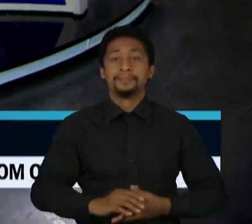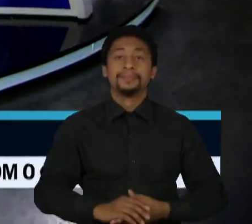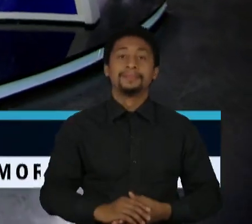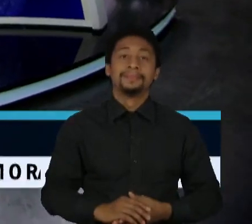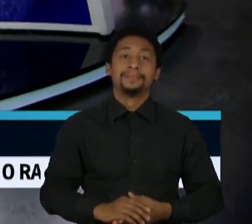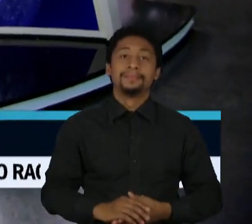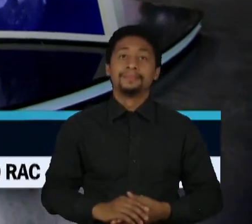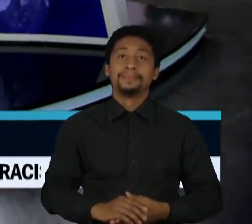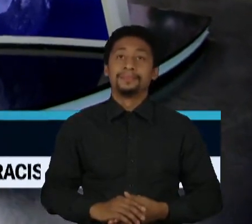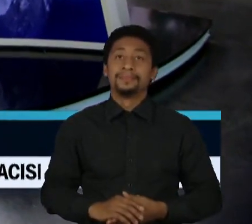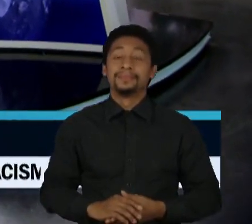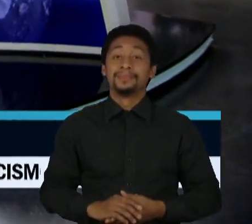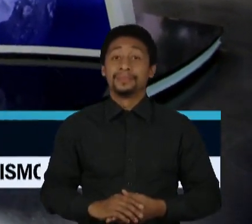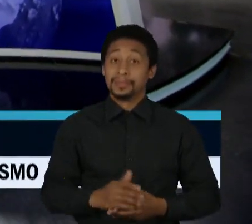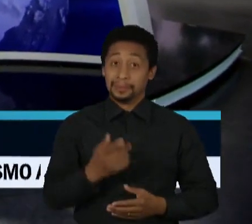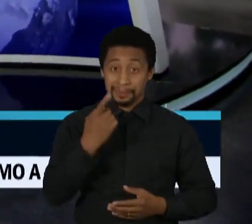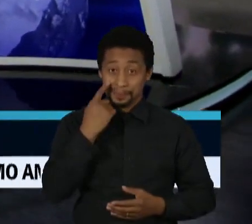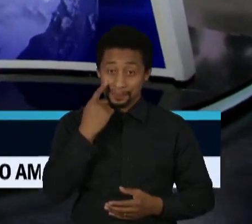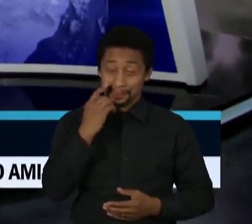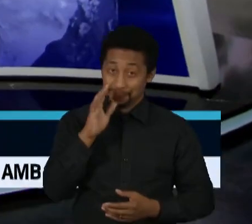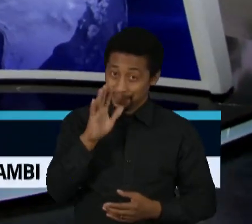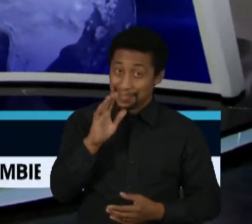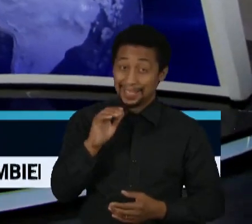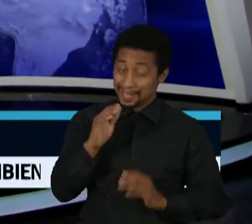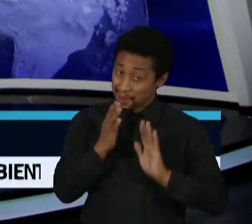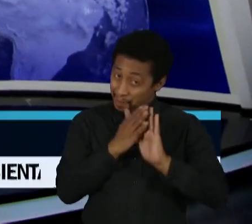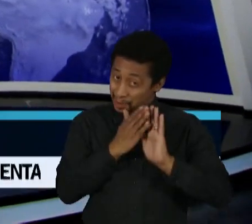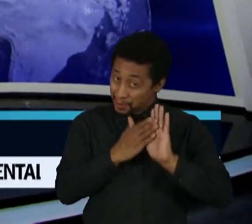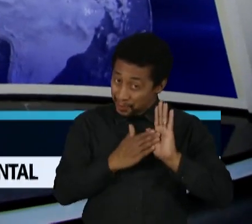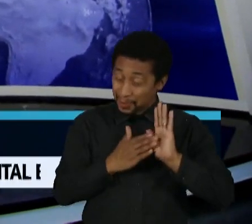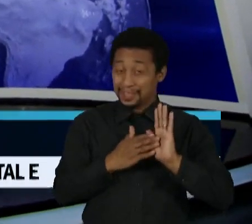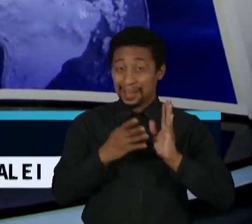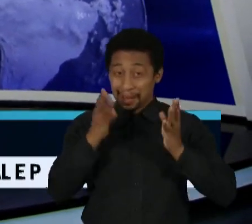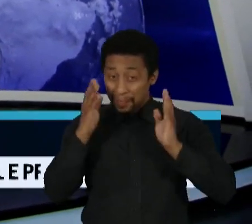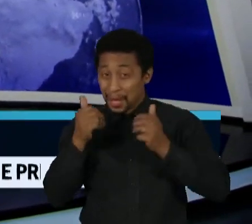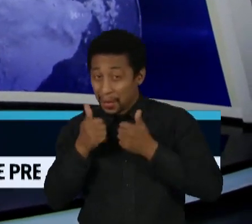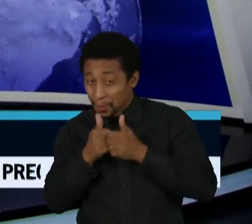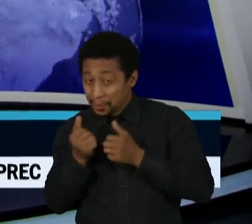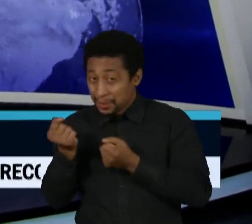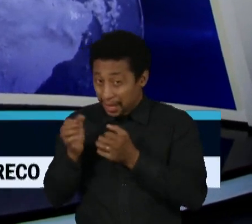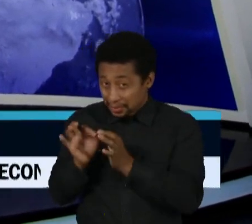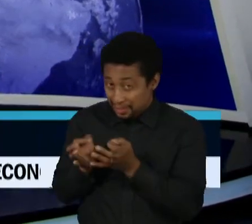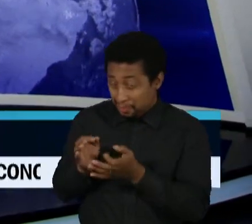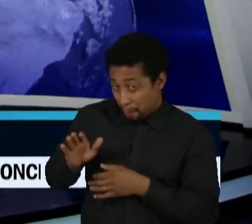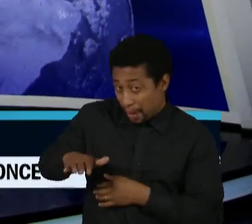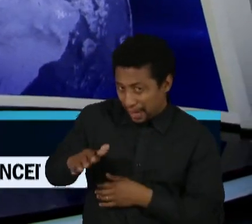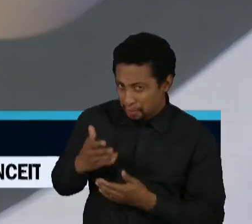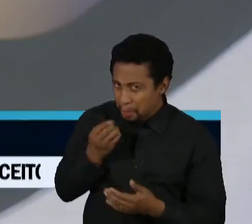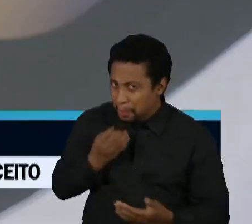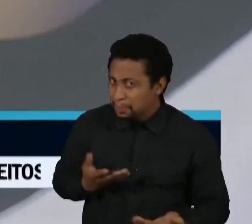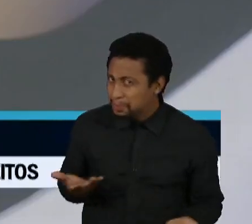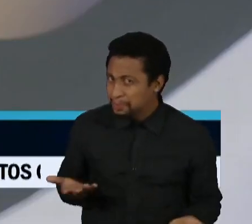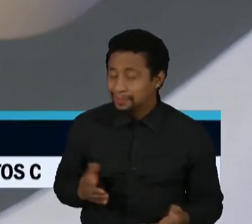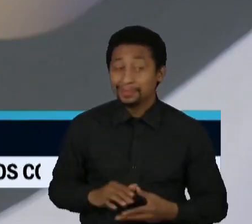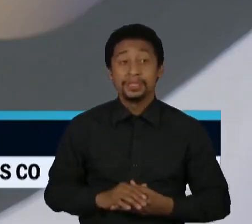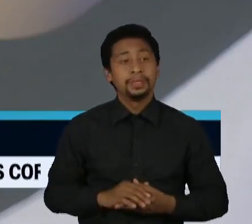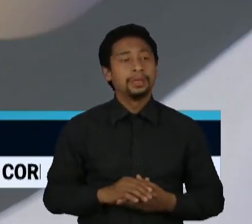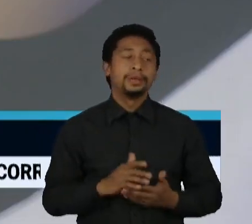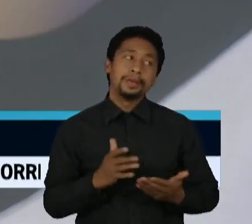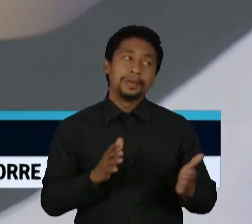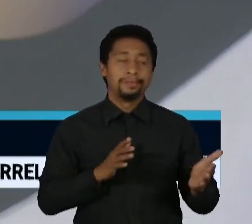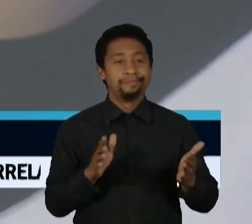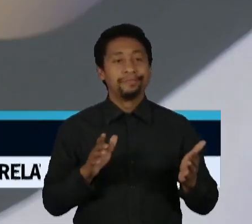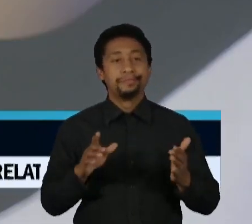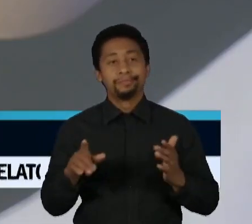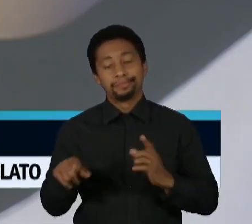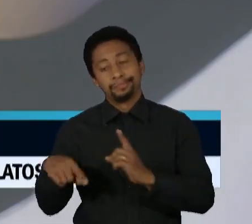Juliana, você vê com bons olhos esse programa? Karen, acho que tem pontos positivos e pontos que não